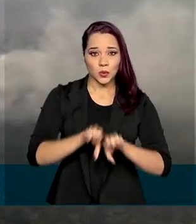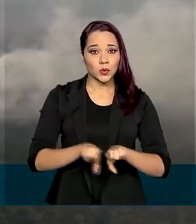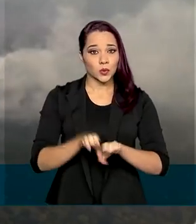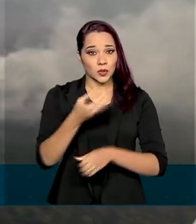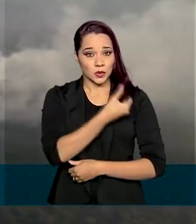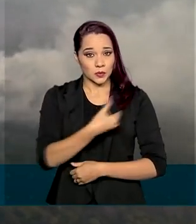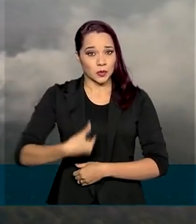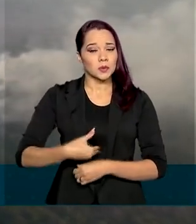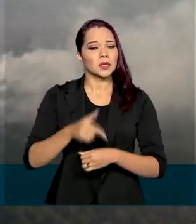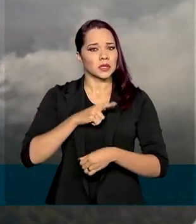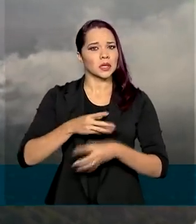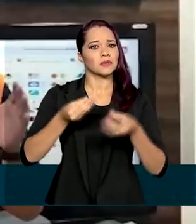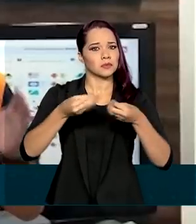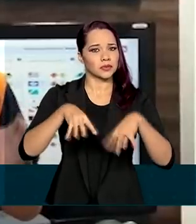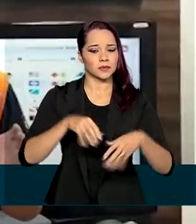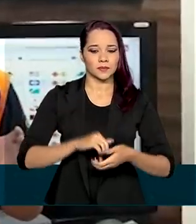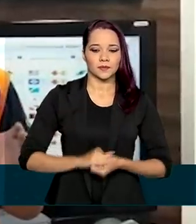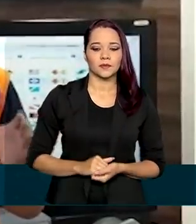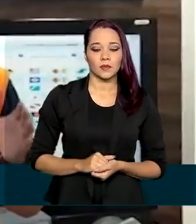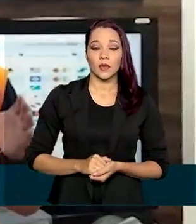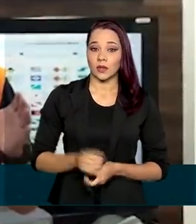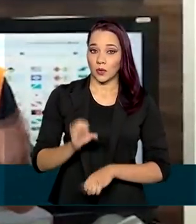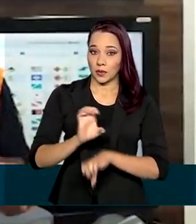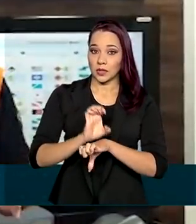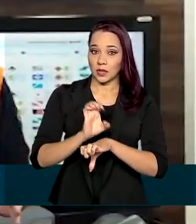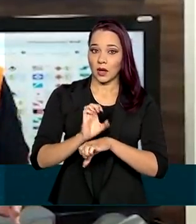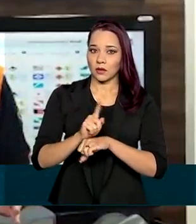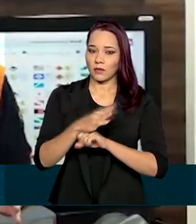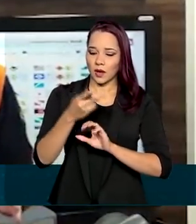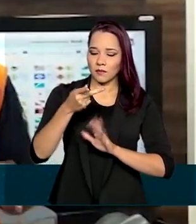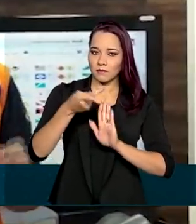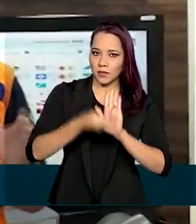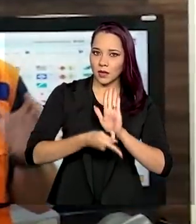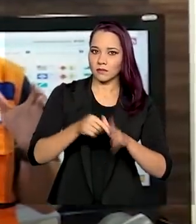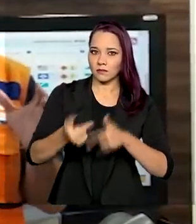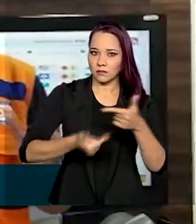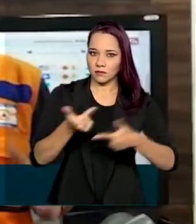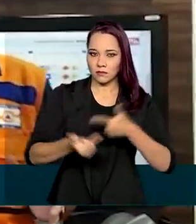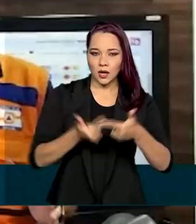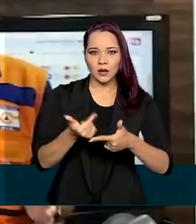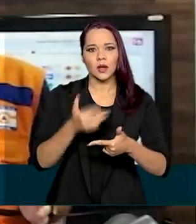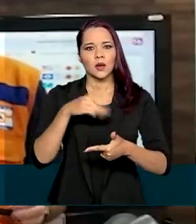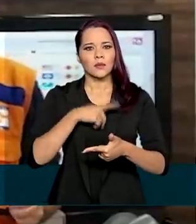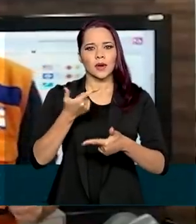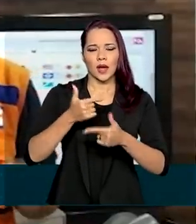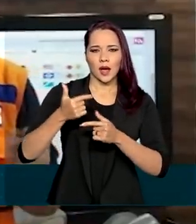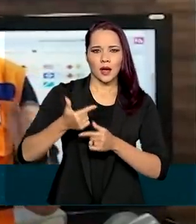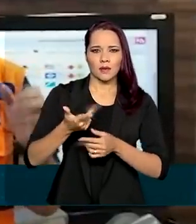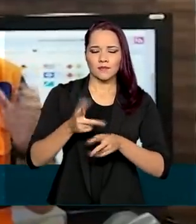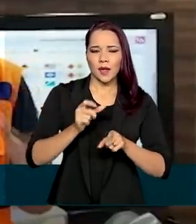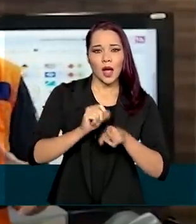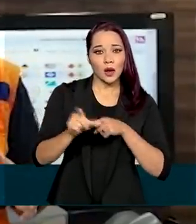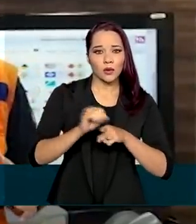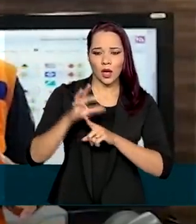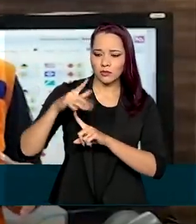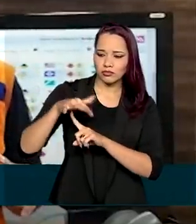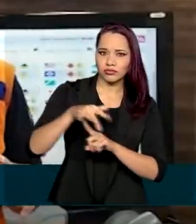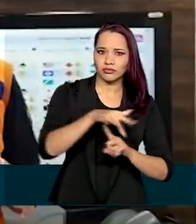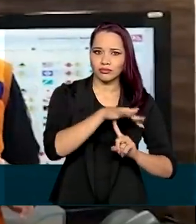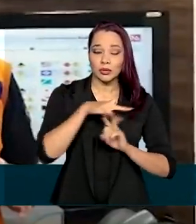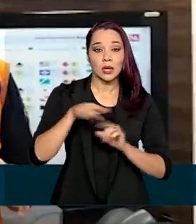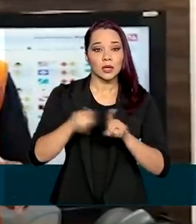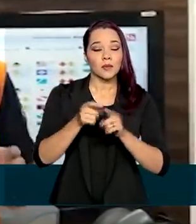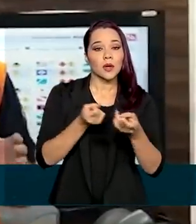públicas danificadas. O Estado apresentará planos de trabalho para locação de aeronaves, compra de